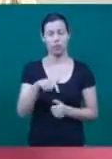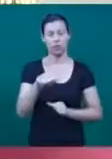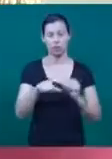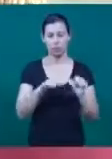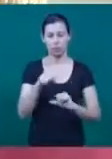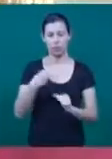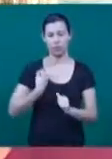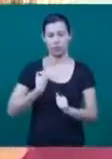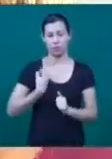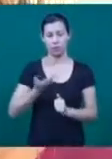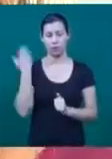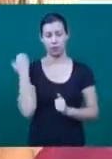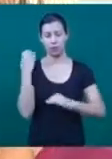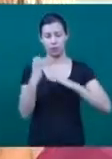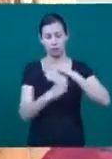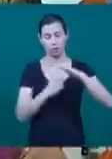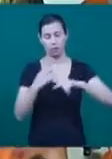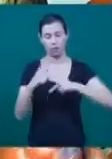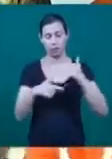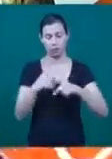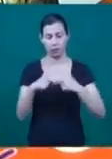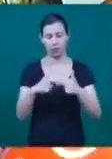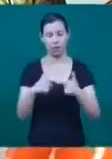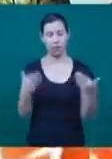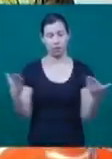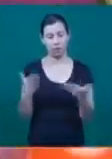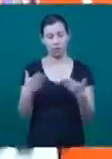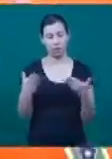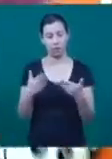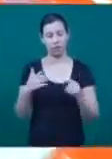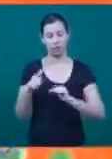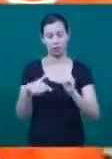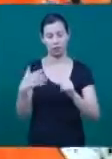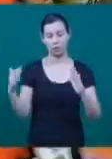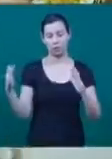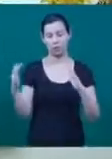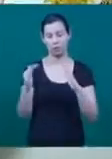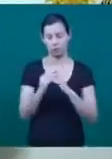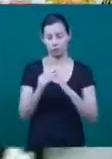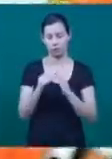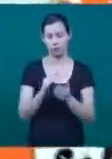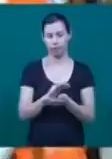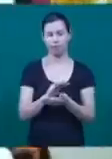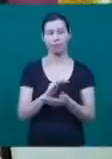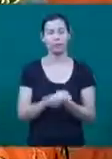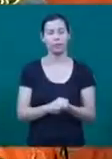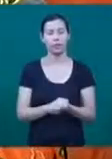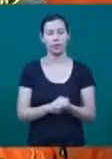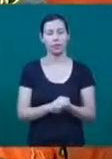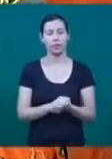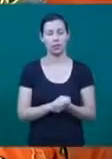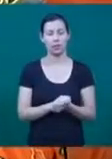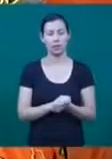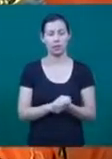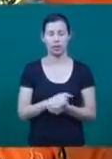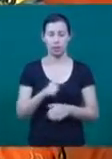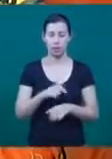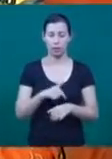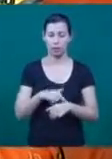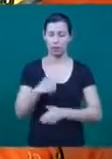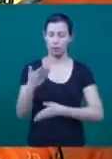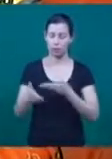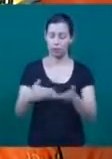esteticista saiu da empresa que trabalhava para atuar como autônoma em casa. Assim, tem mais tempo para dedicar amor,